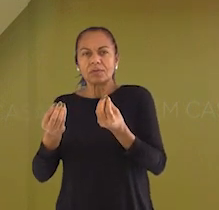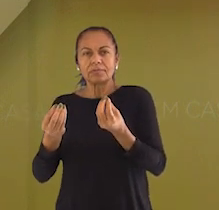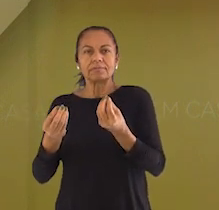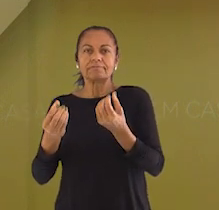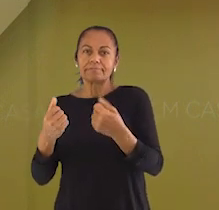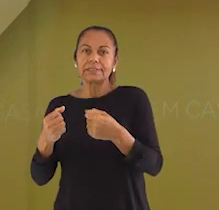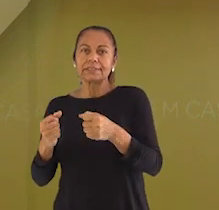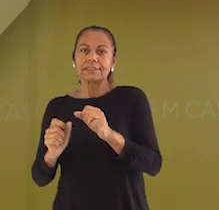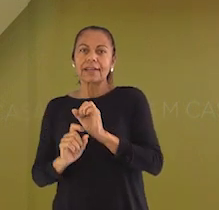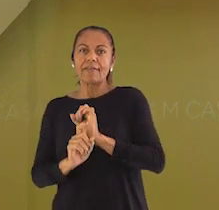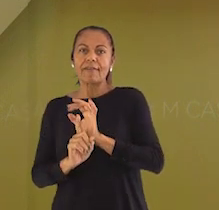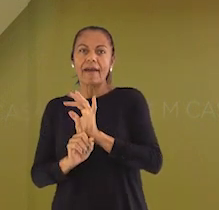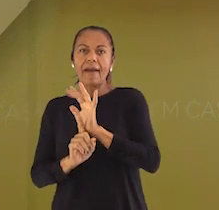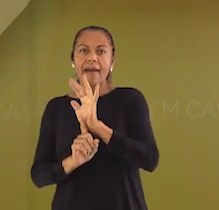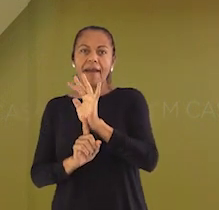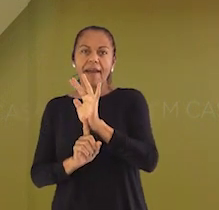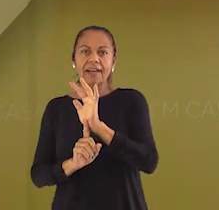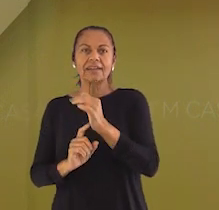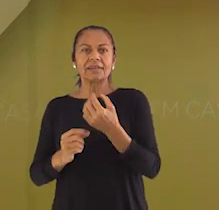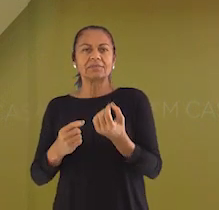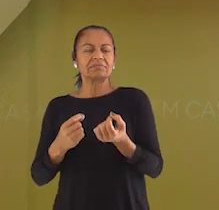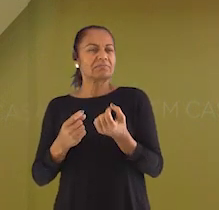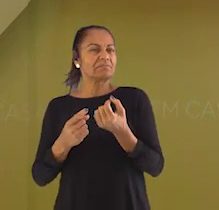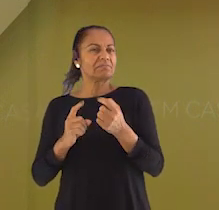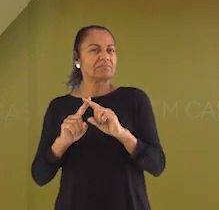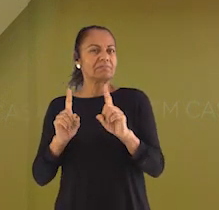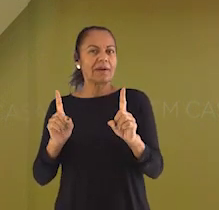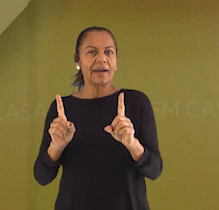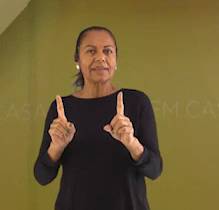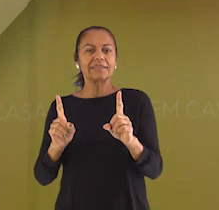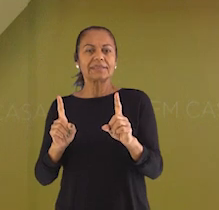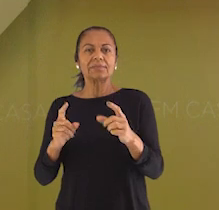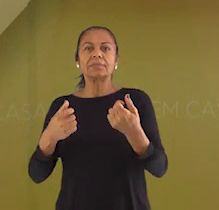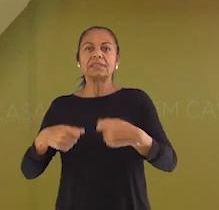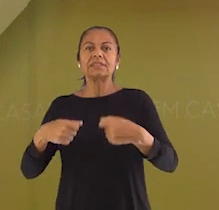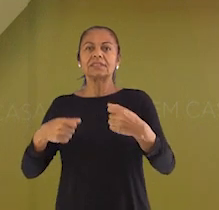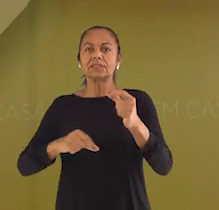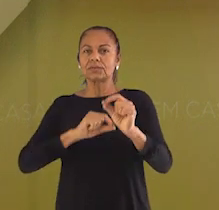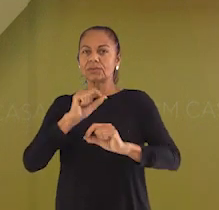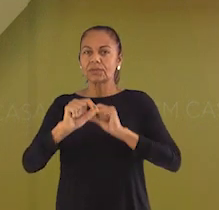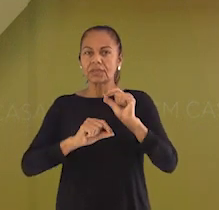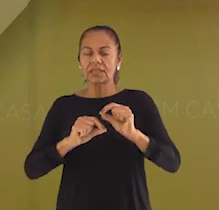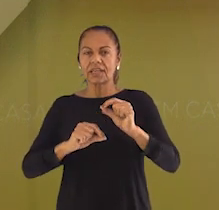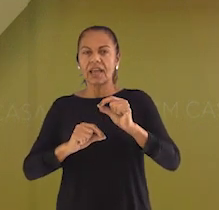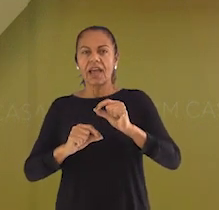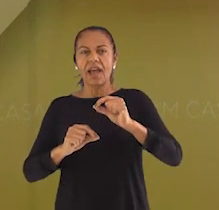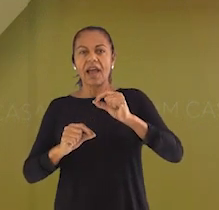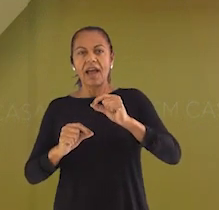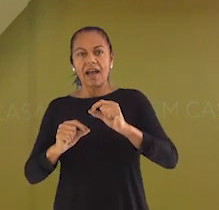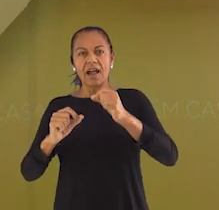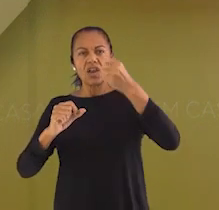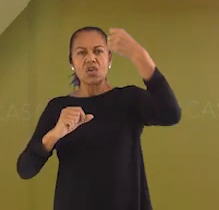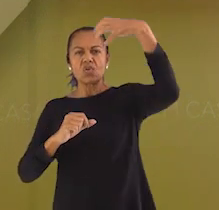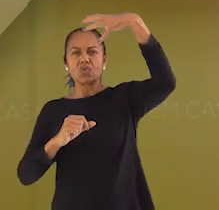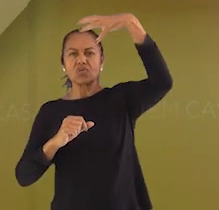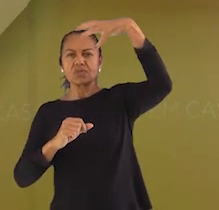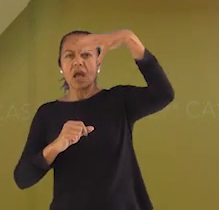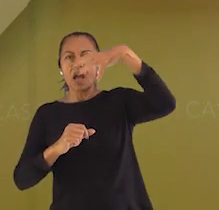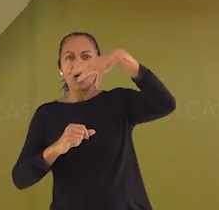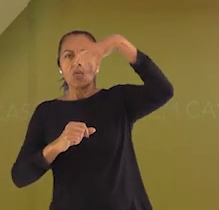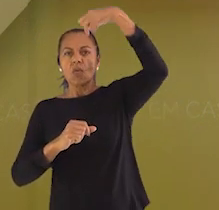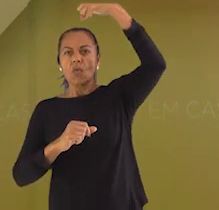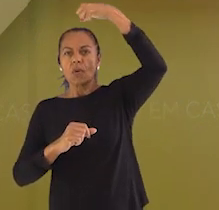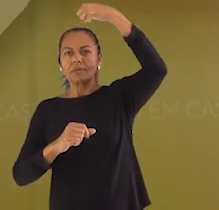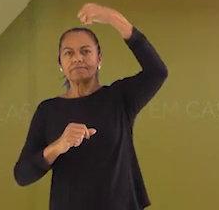não seria o ideal, não é mesmo? Nesse caso, seria necessário trocar a lâmpada da sua casa e